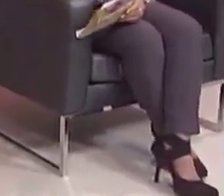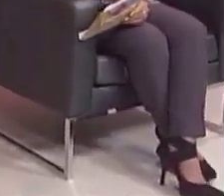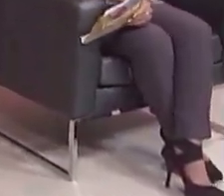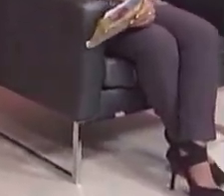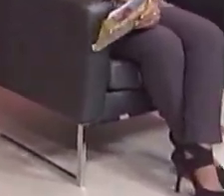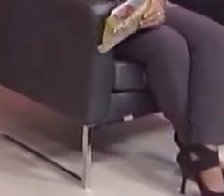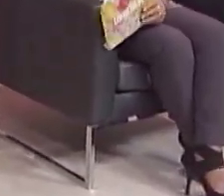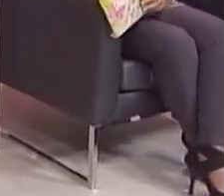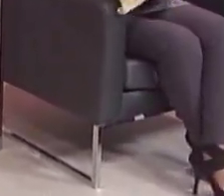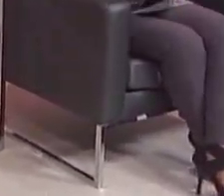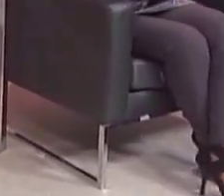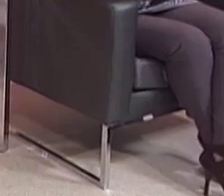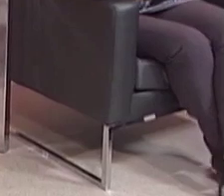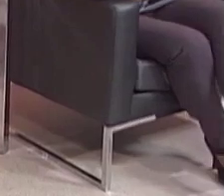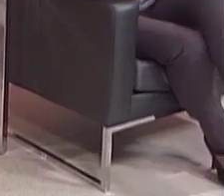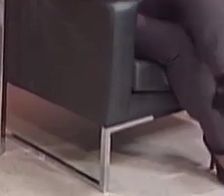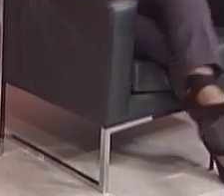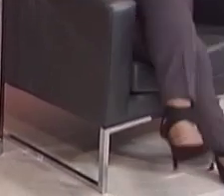Boas festas!